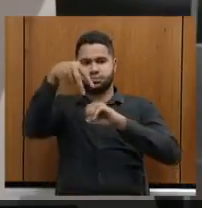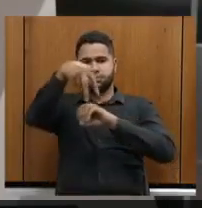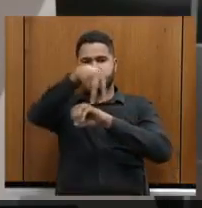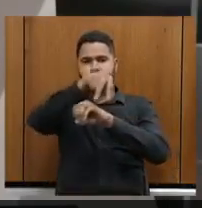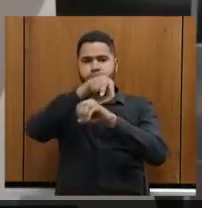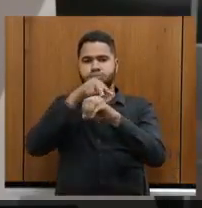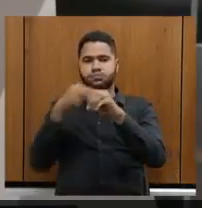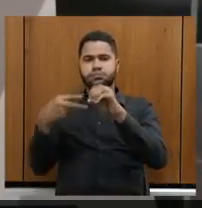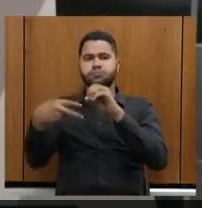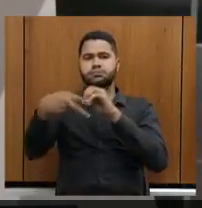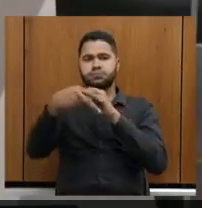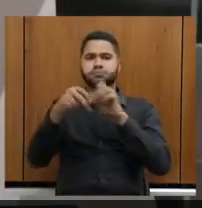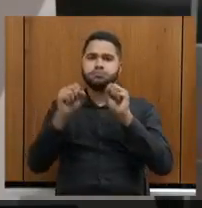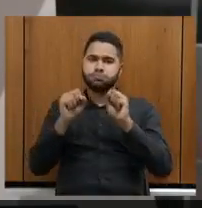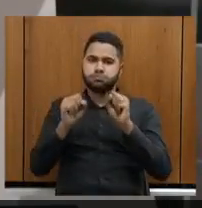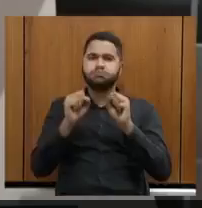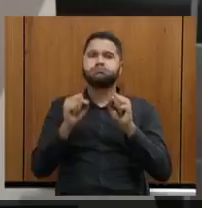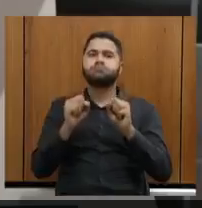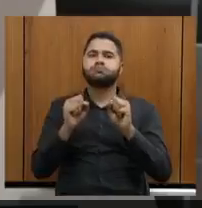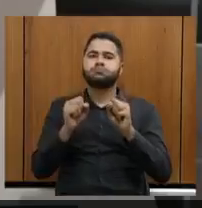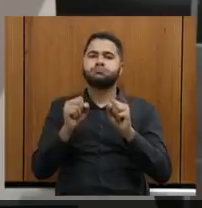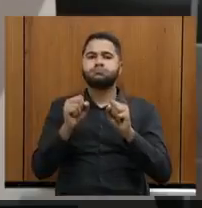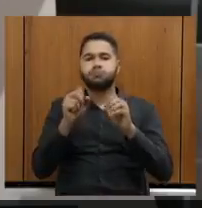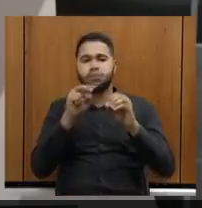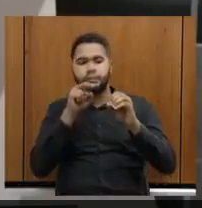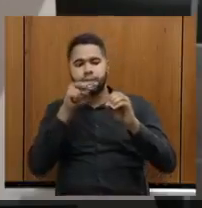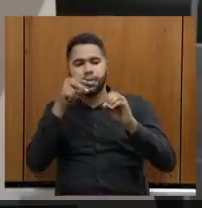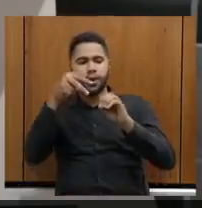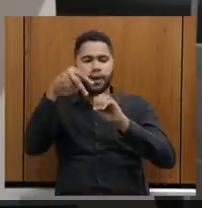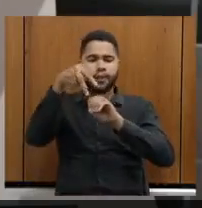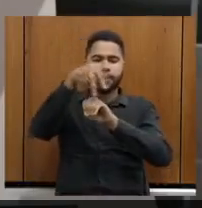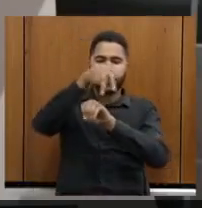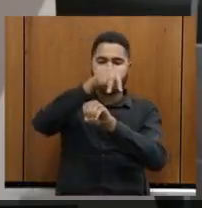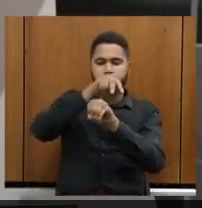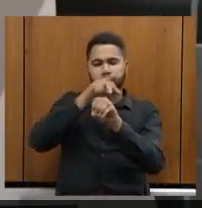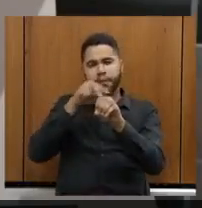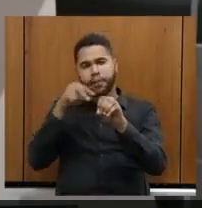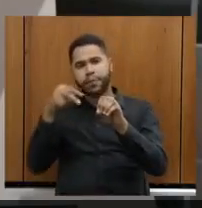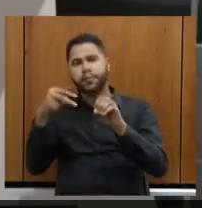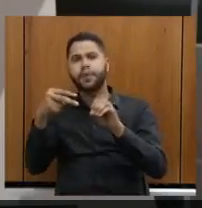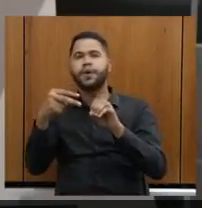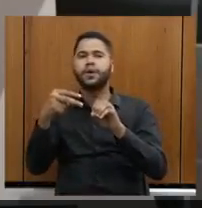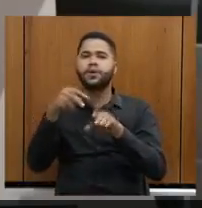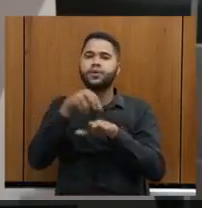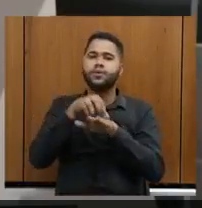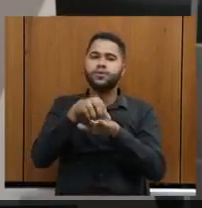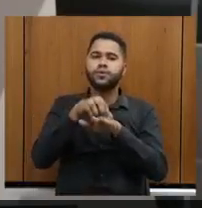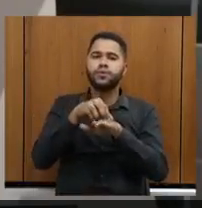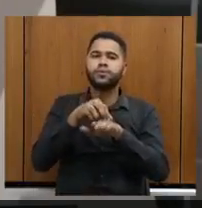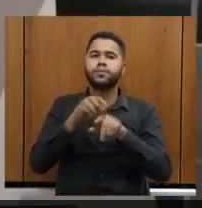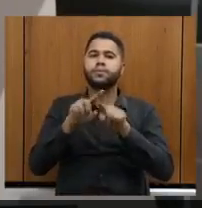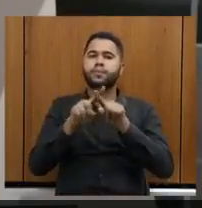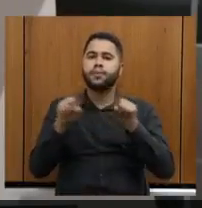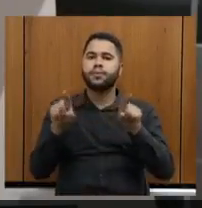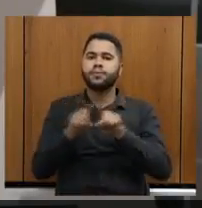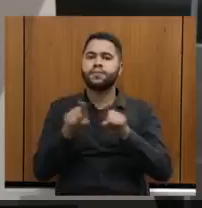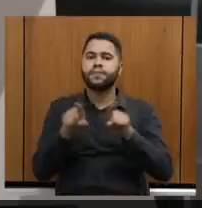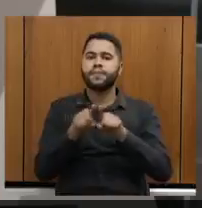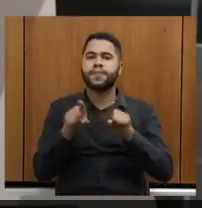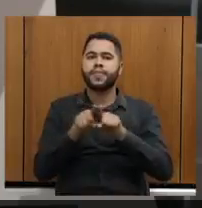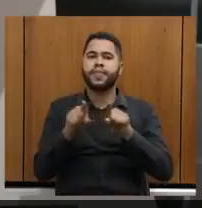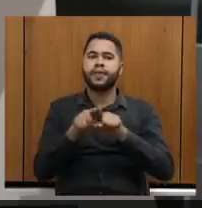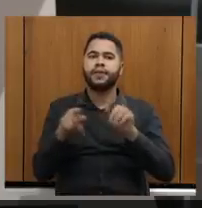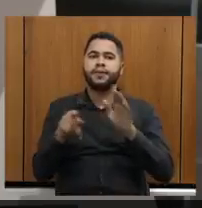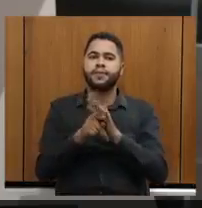visitante pode estar vendo aquela cidade, os seus atrativos turísticos, mas, mais do que isso, também como objeto